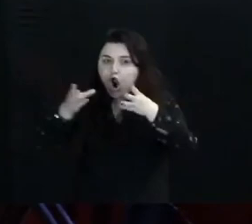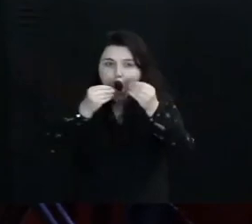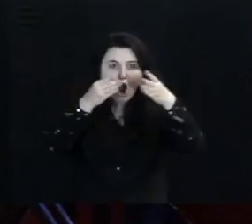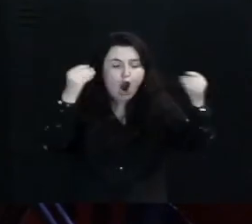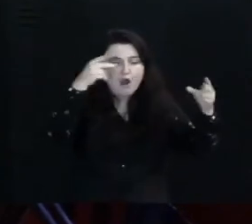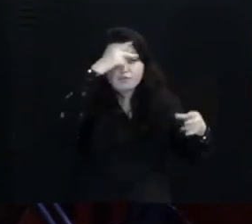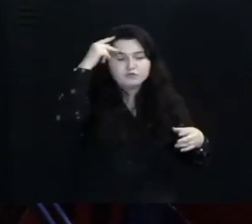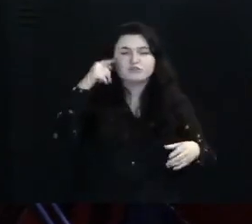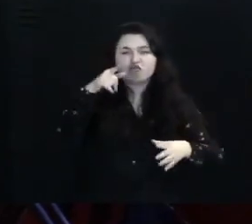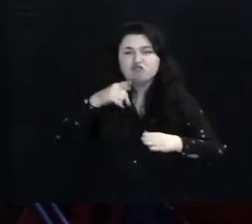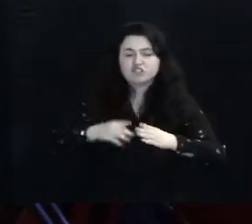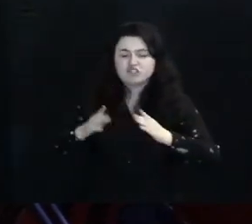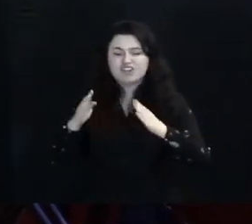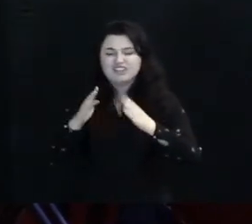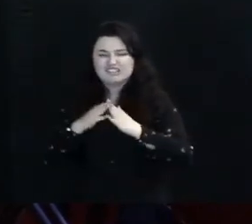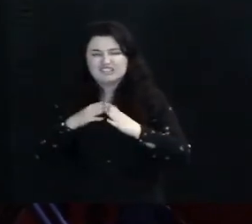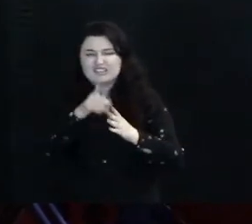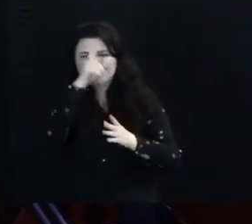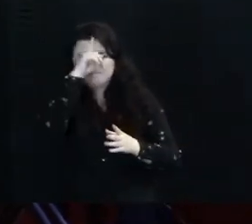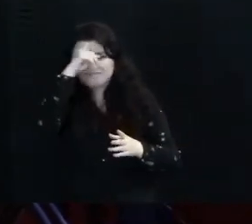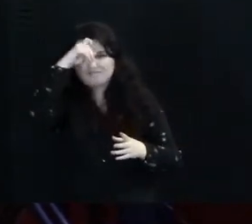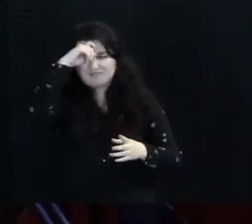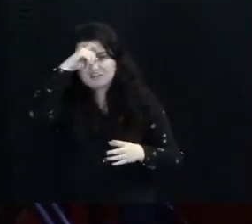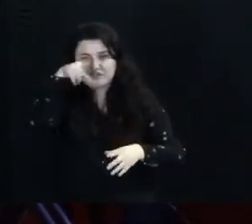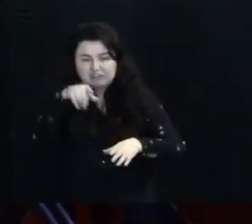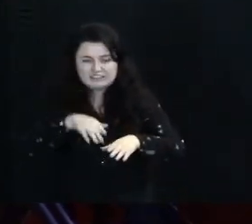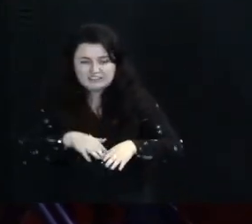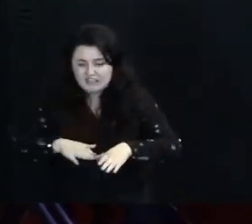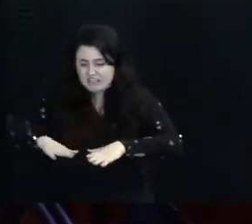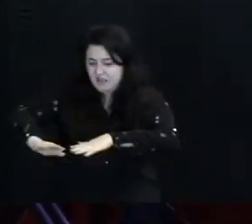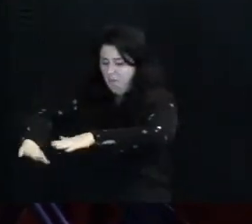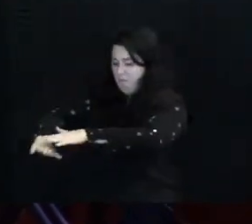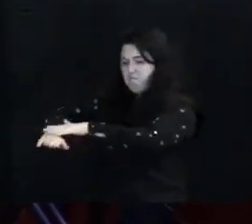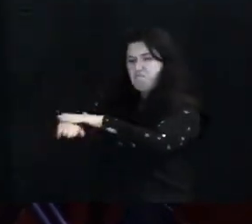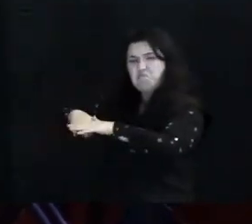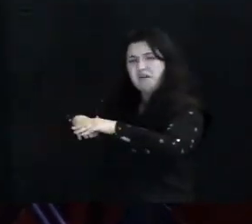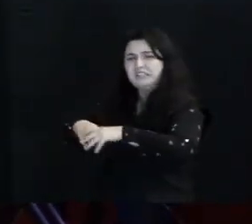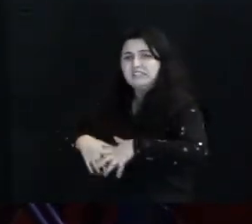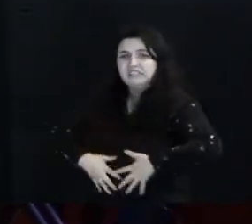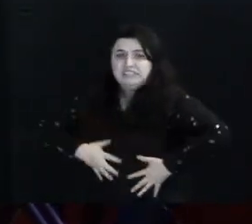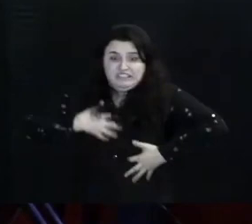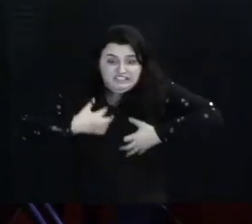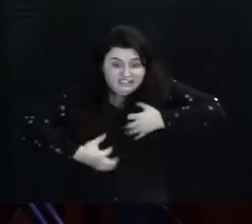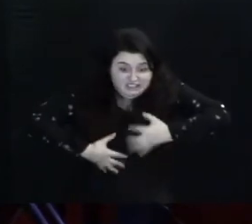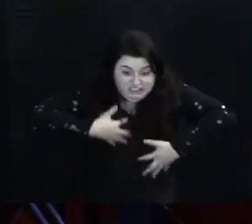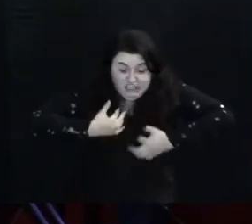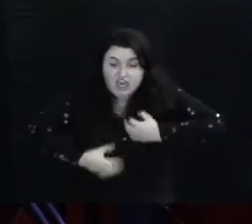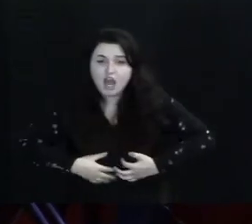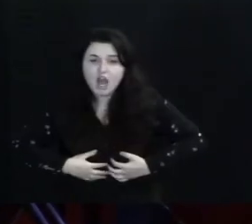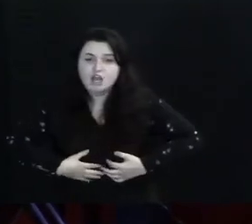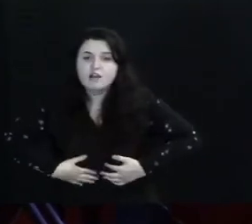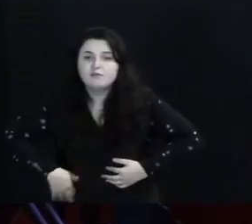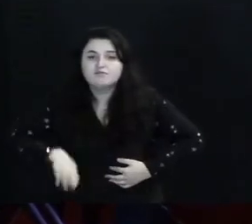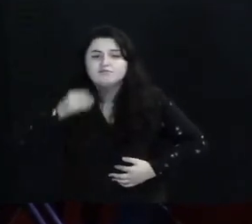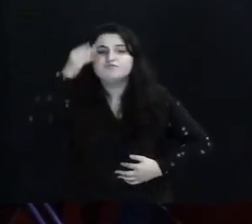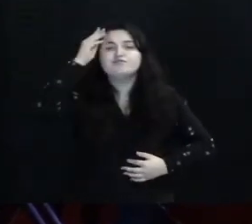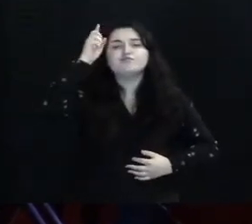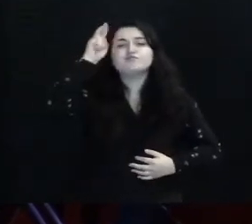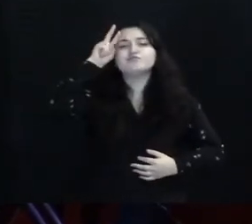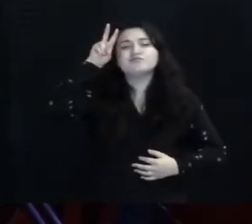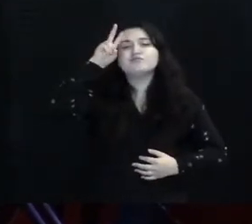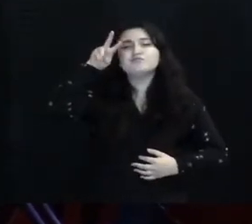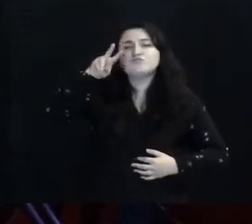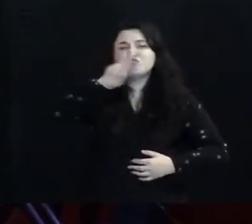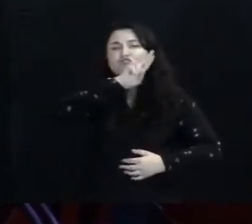está em hospitais Você que está em camas Você que está desesperado Lembre-se do nome de Jesus